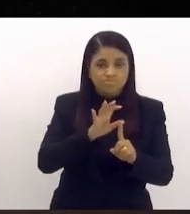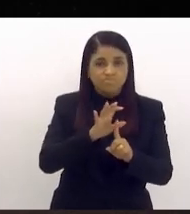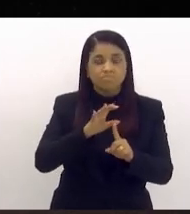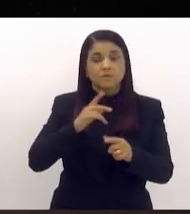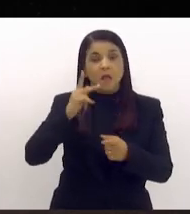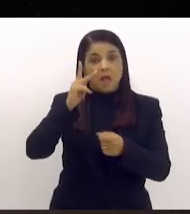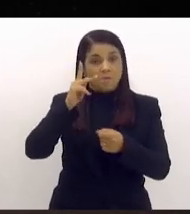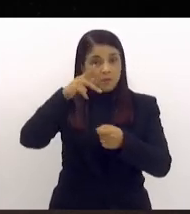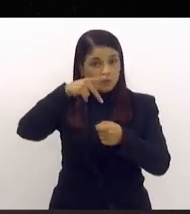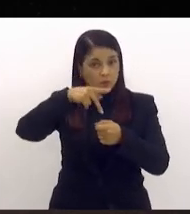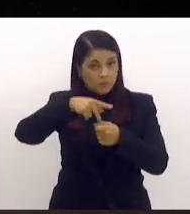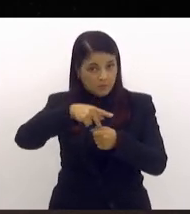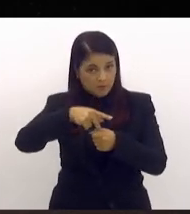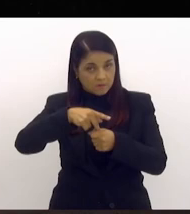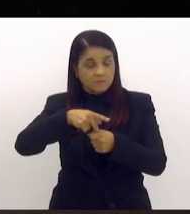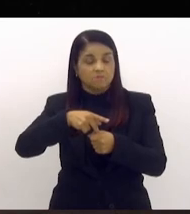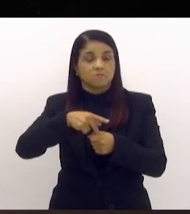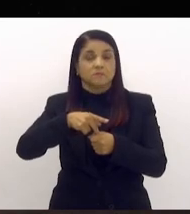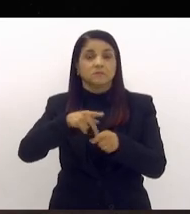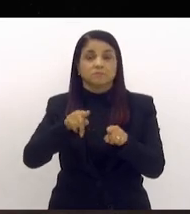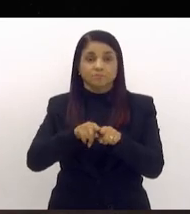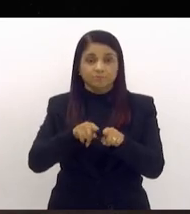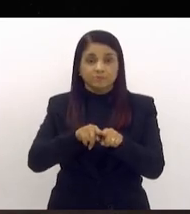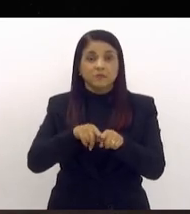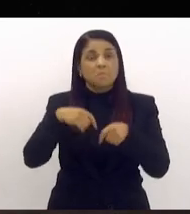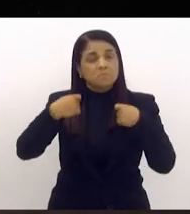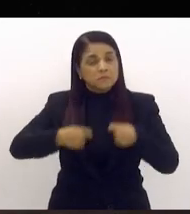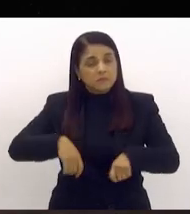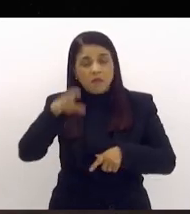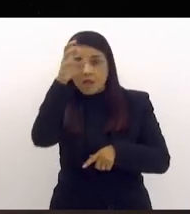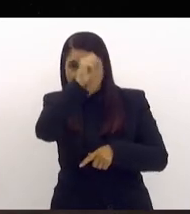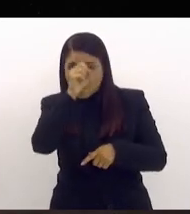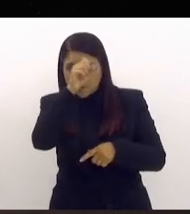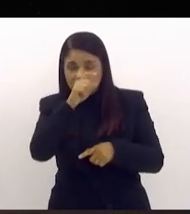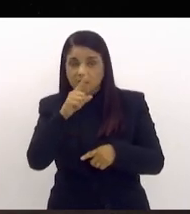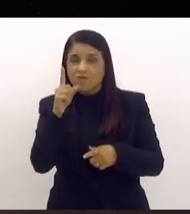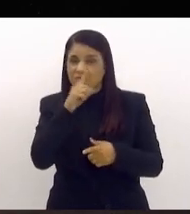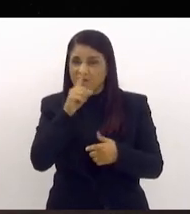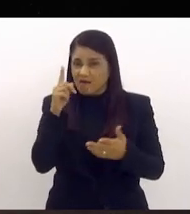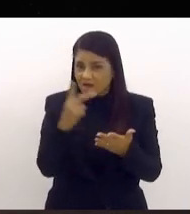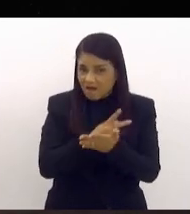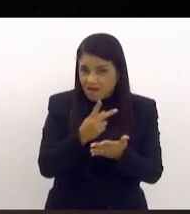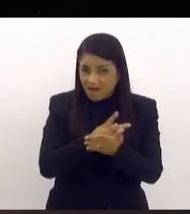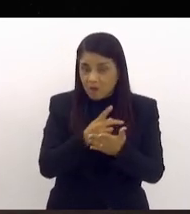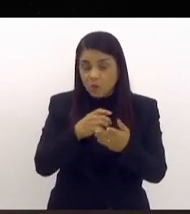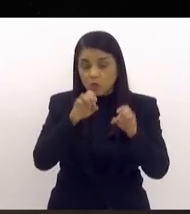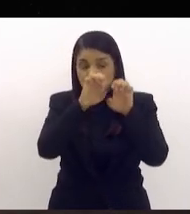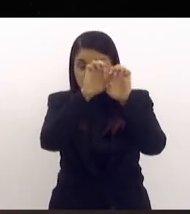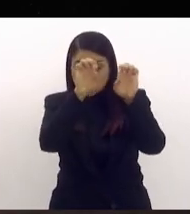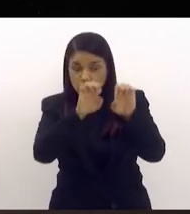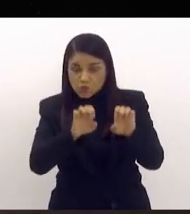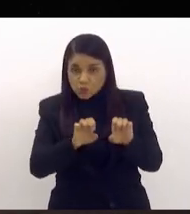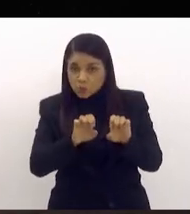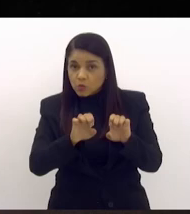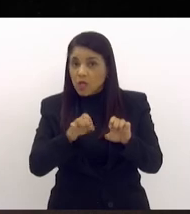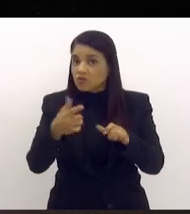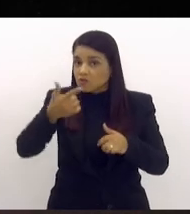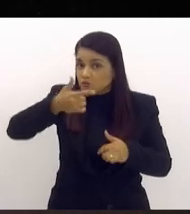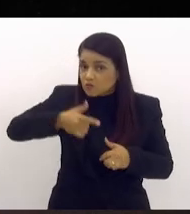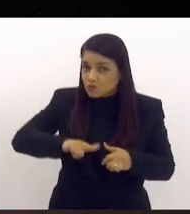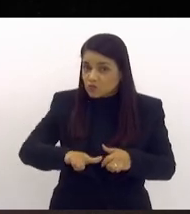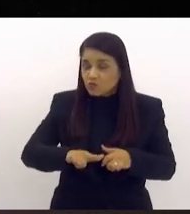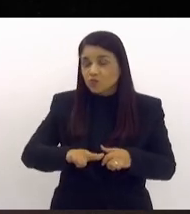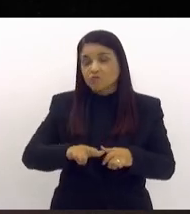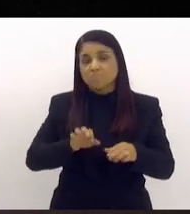Petrobras, mas, evidentemente, que a gente precisa aprender com os erros e estruturar, estruturar